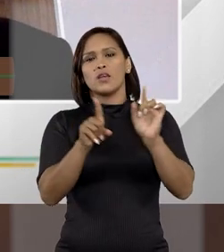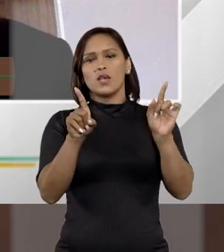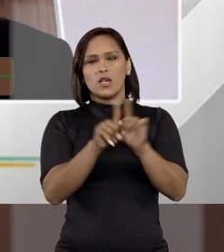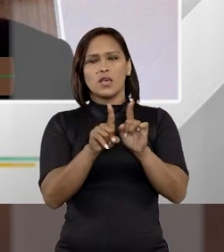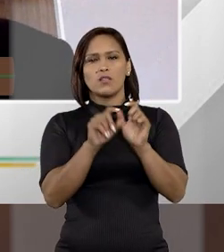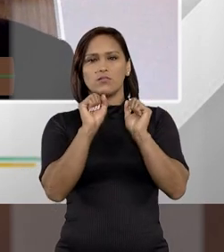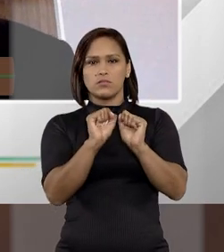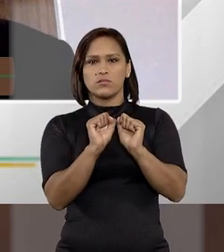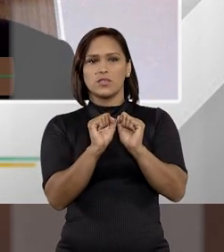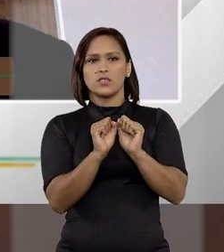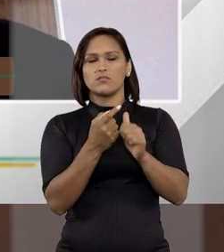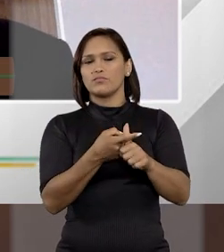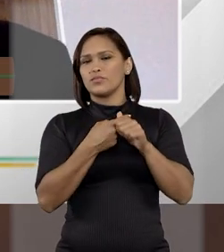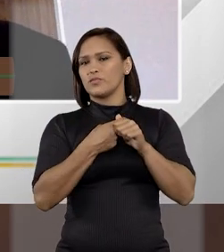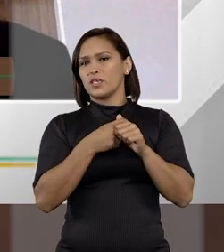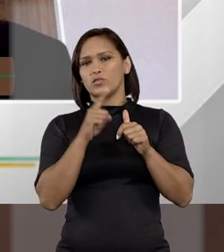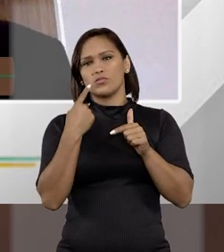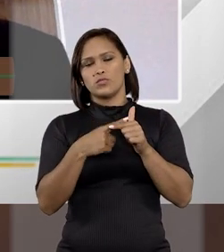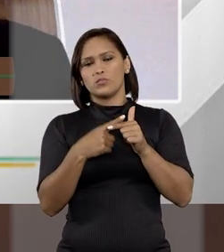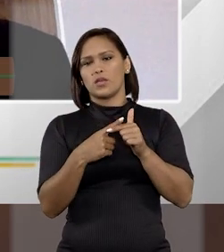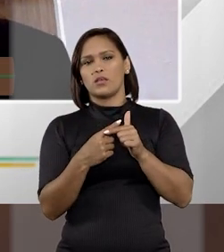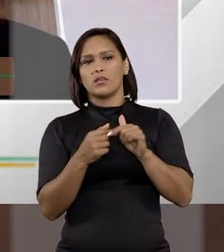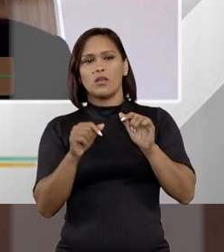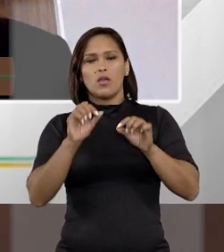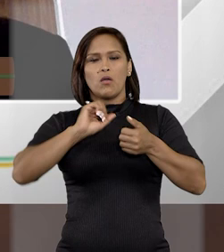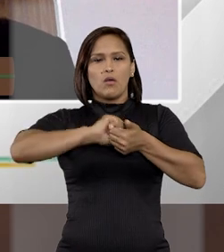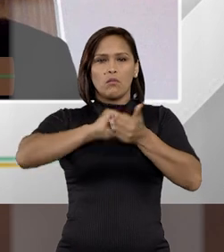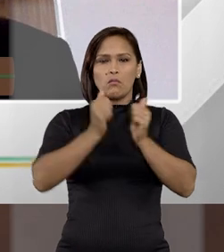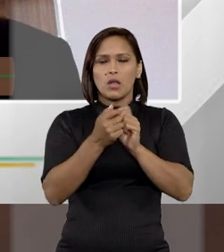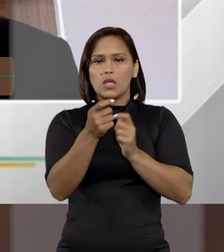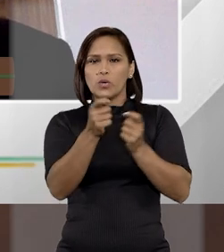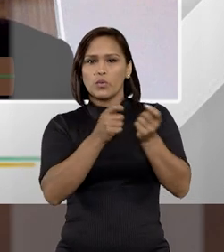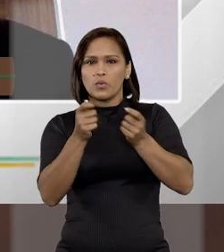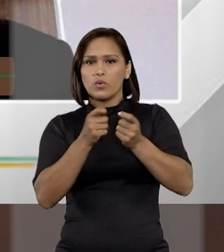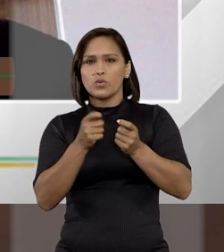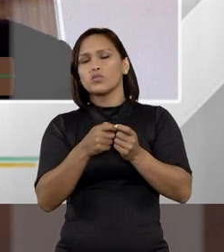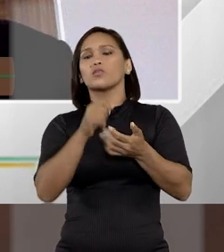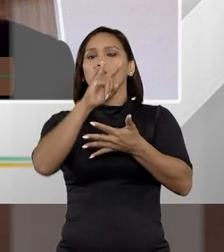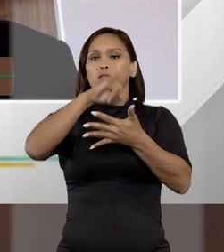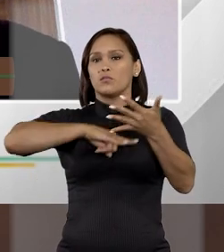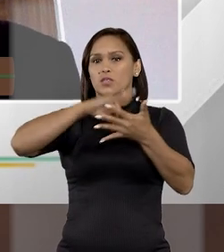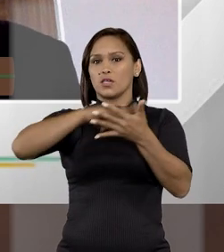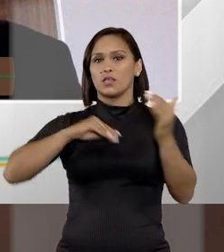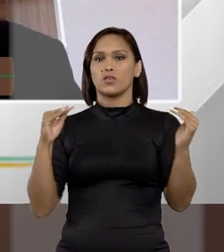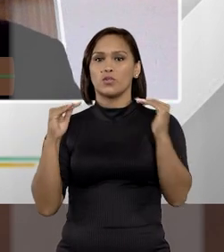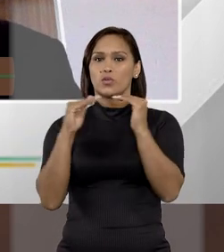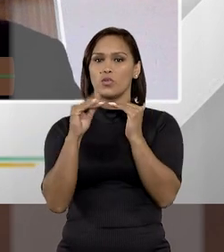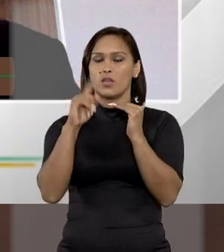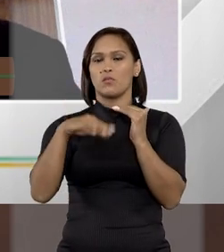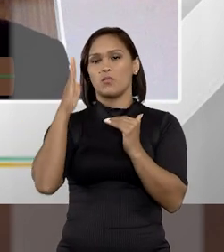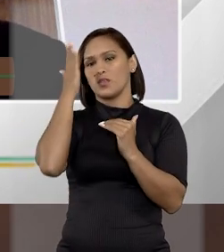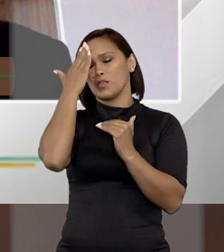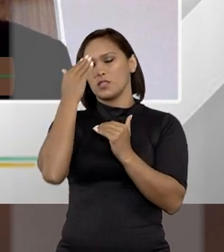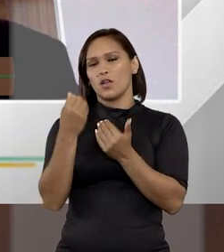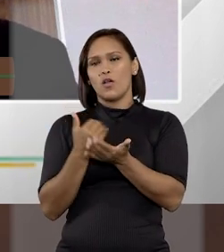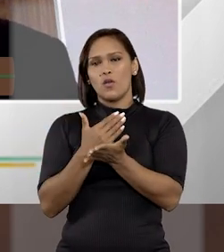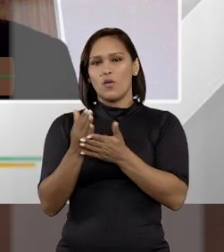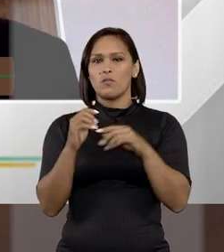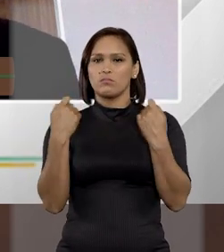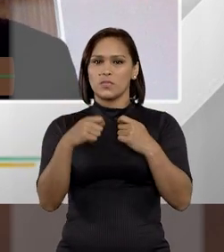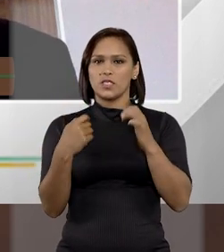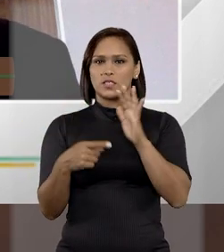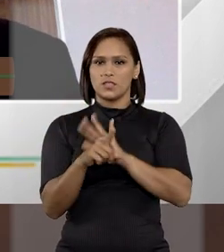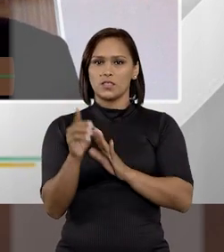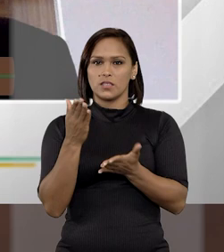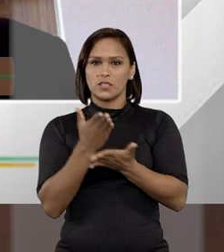ser considerada inconstitucional ou fazer um controle nela, né, uma declaração de inconstitucionalidade, uma interpretação conforme, enfim,